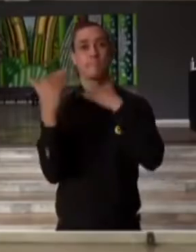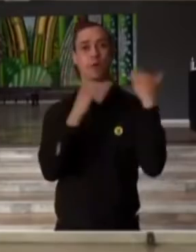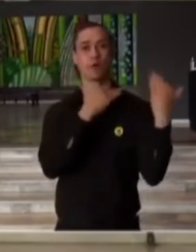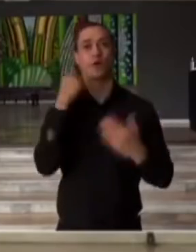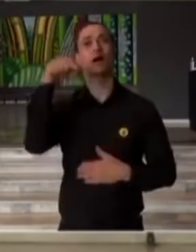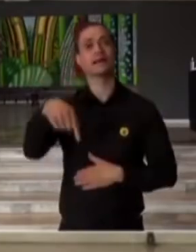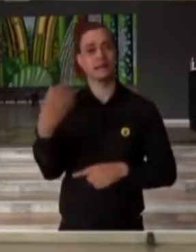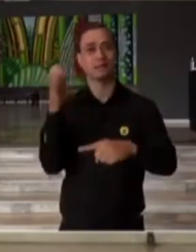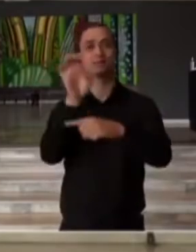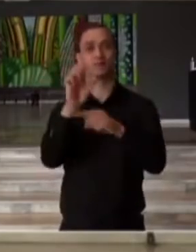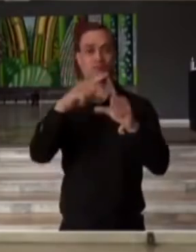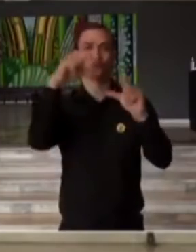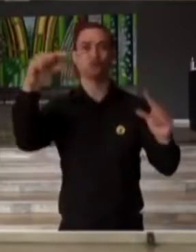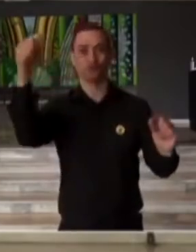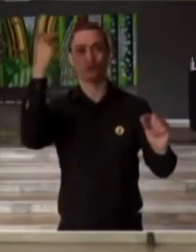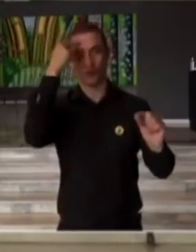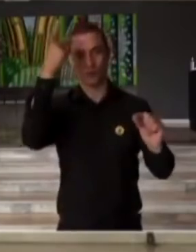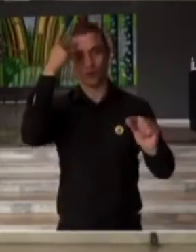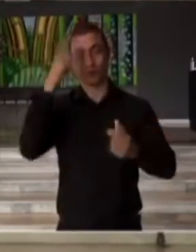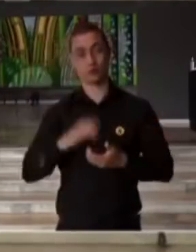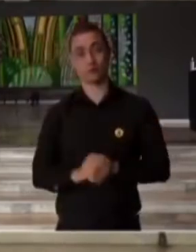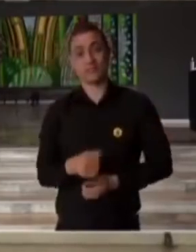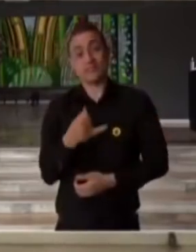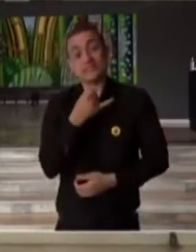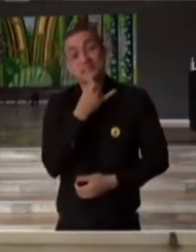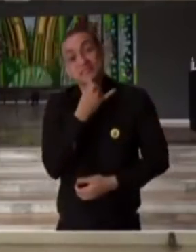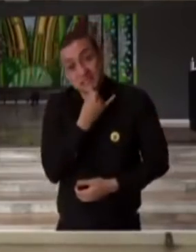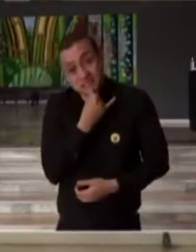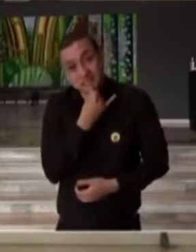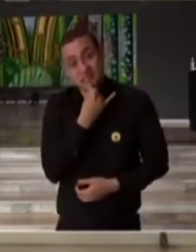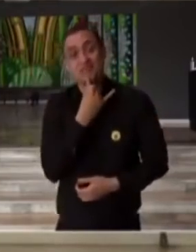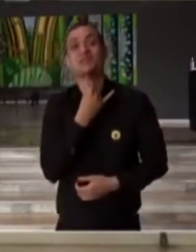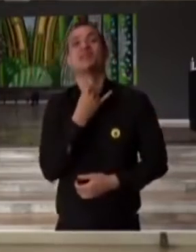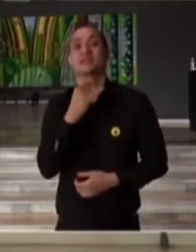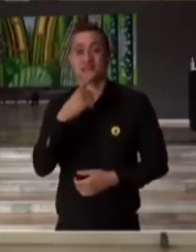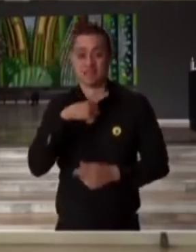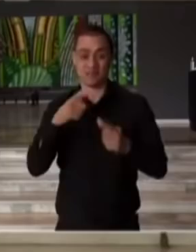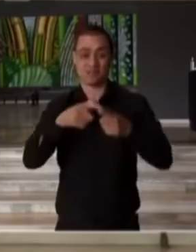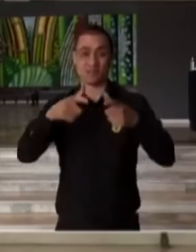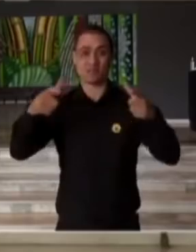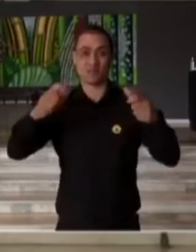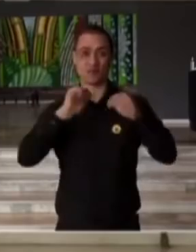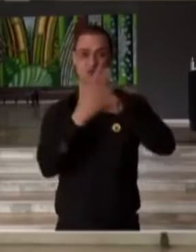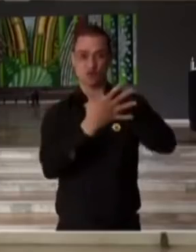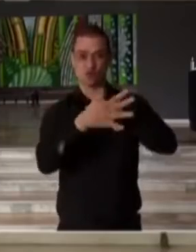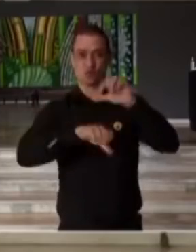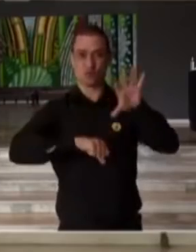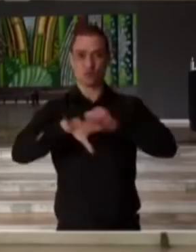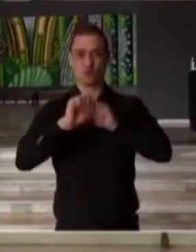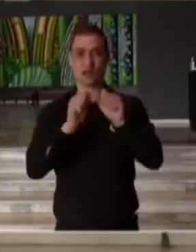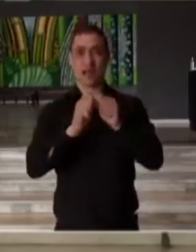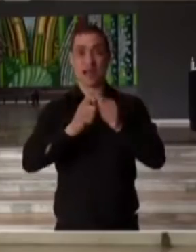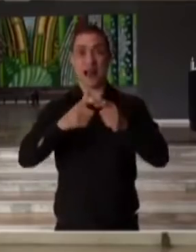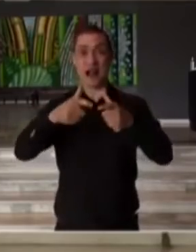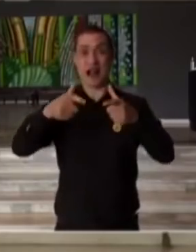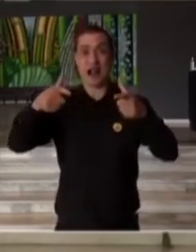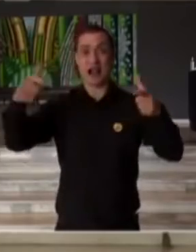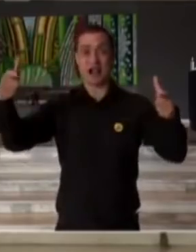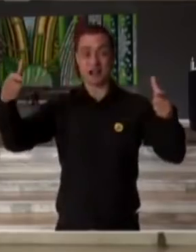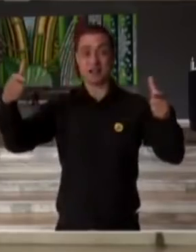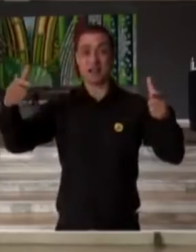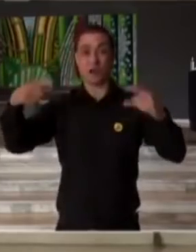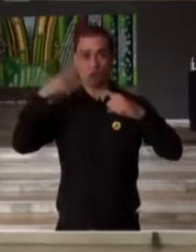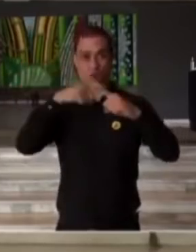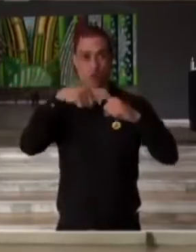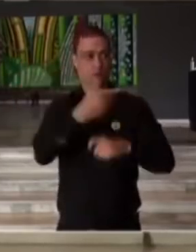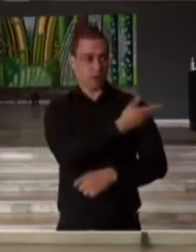no Estado de São Paulo. Infelizmente, os casos estão em expansão. Os médicos que